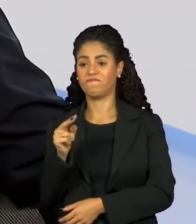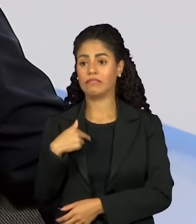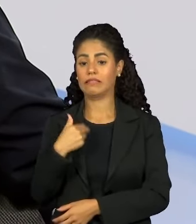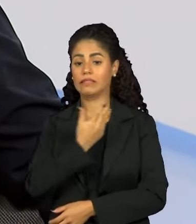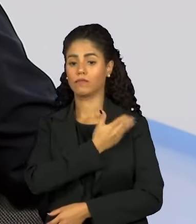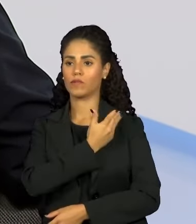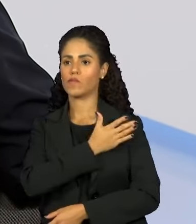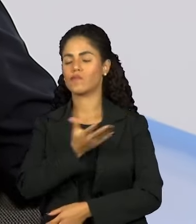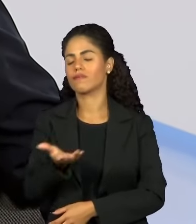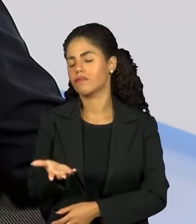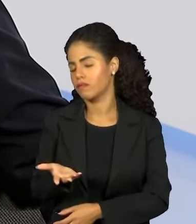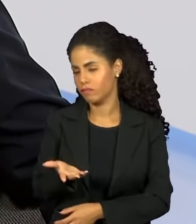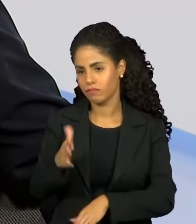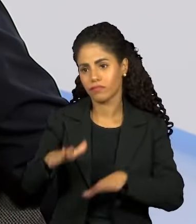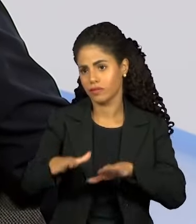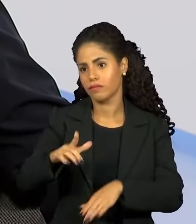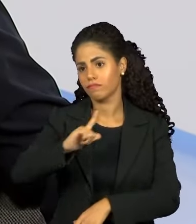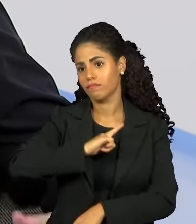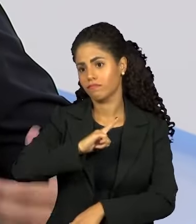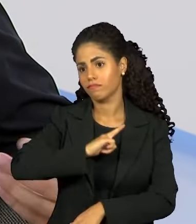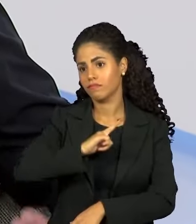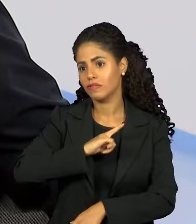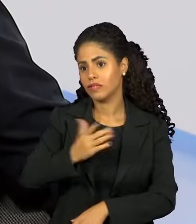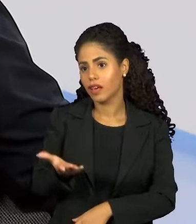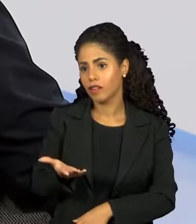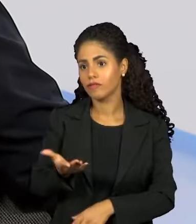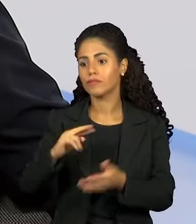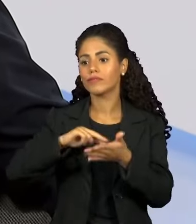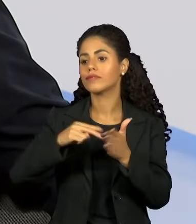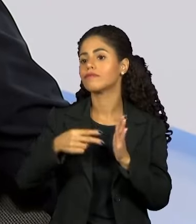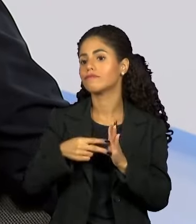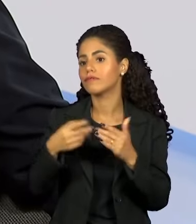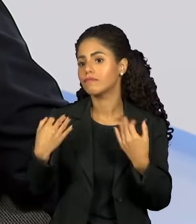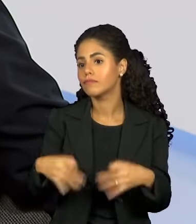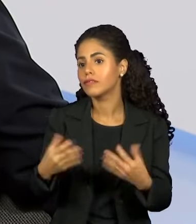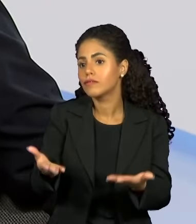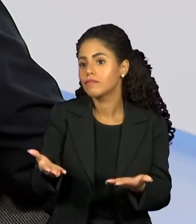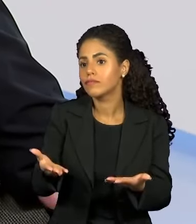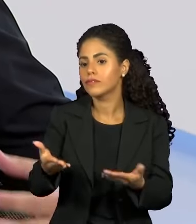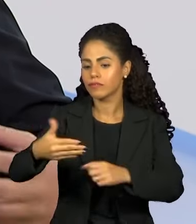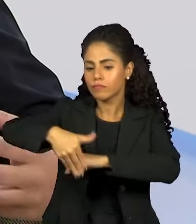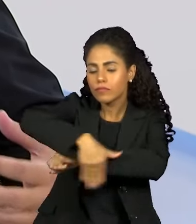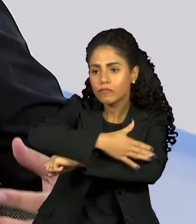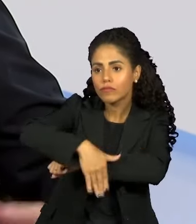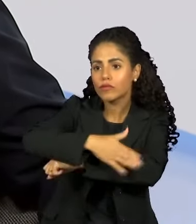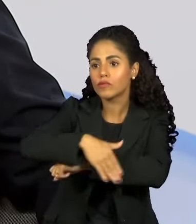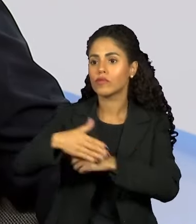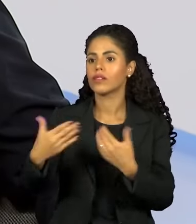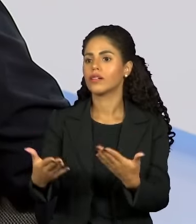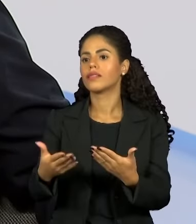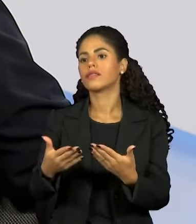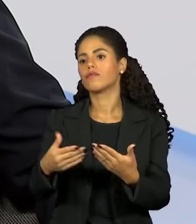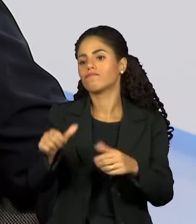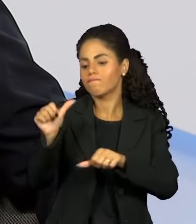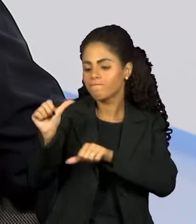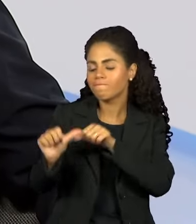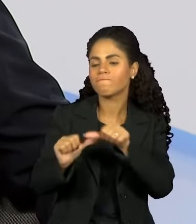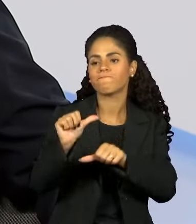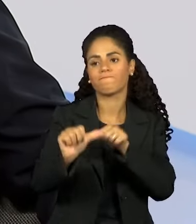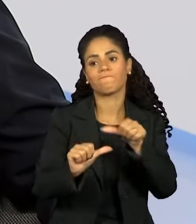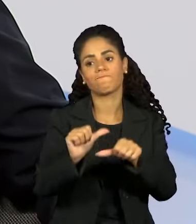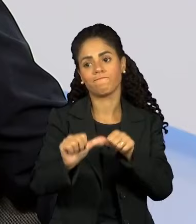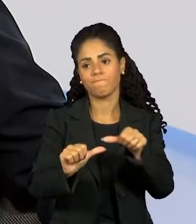catarse, o que significa estar na rua. É uma mudança de paradigma muito grande.